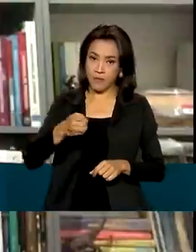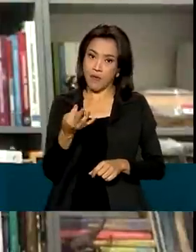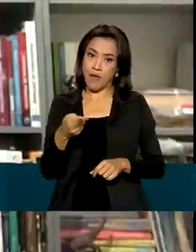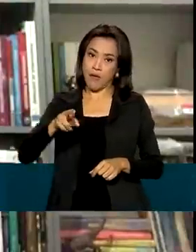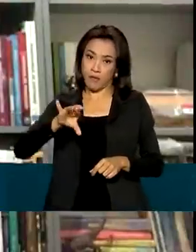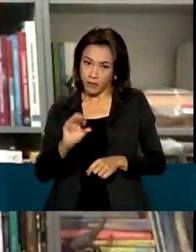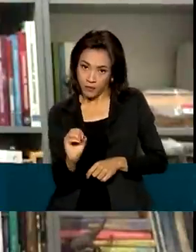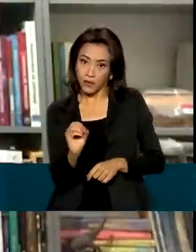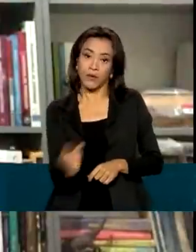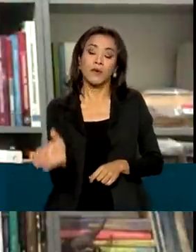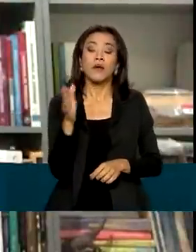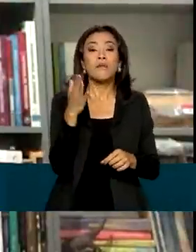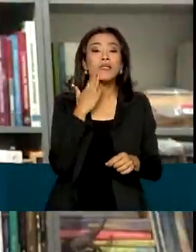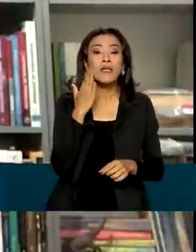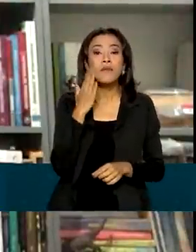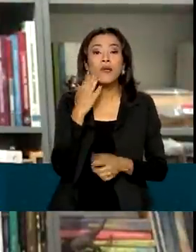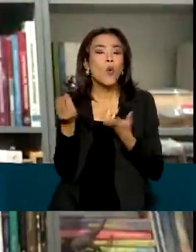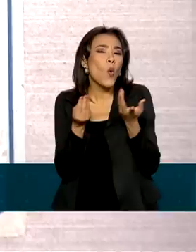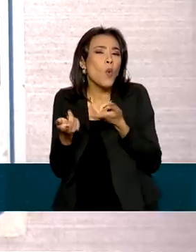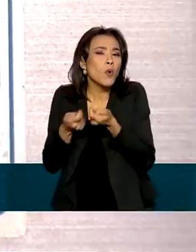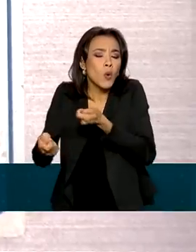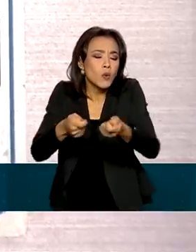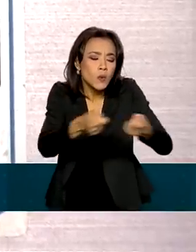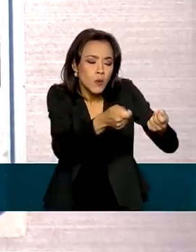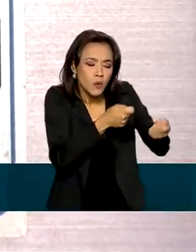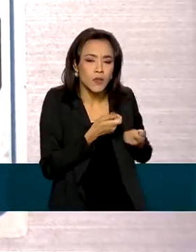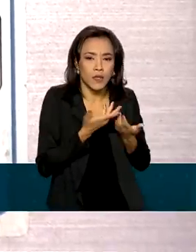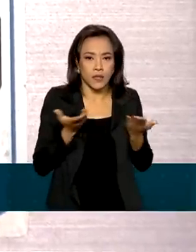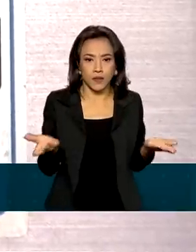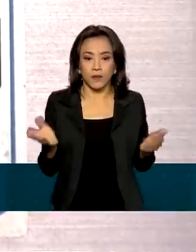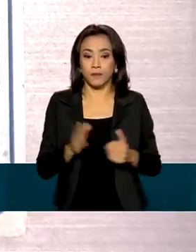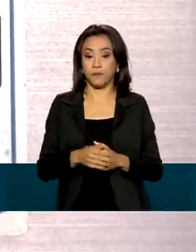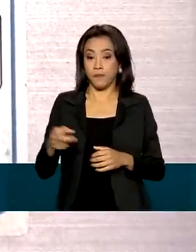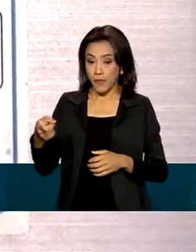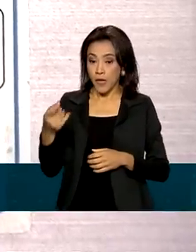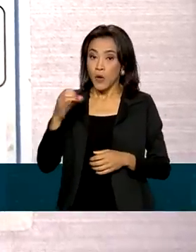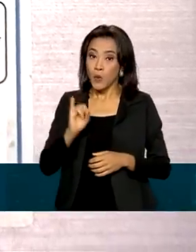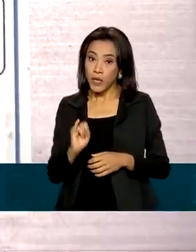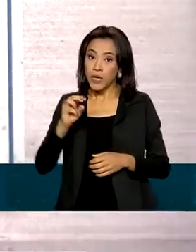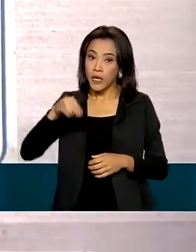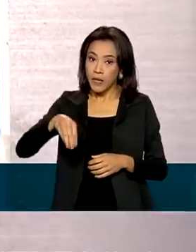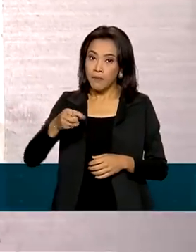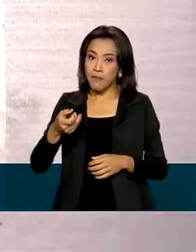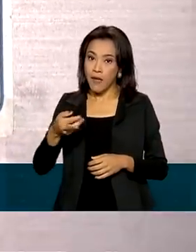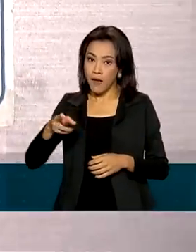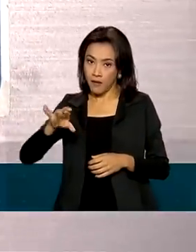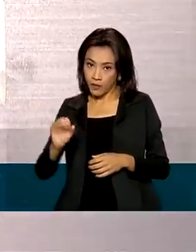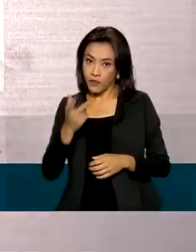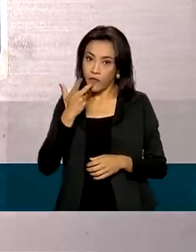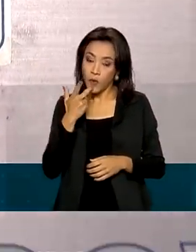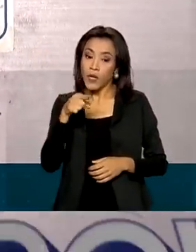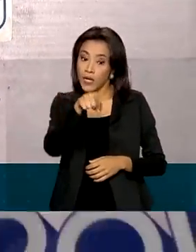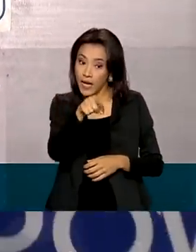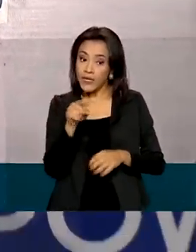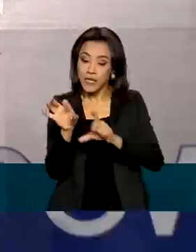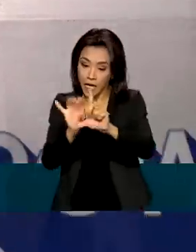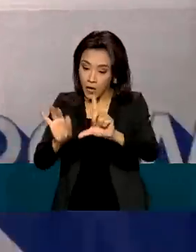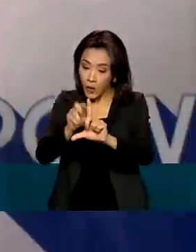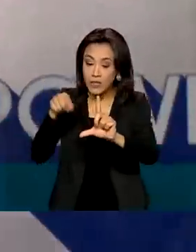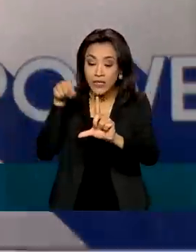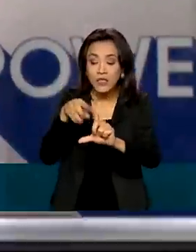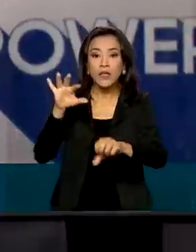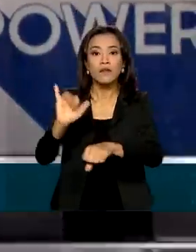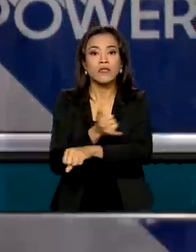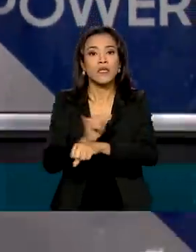produtos irregulares no mercado. De acordo com o Inmetro, o QR Code vai se tornar uma ferramenta importante para o